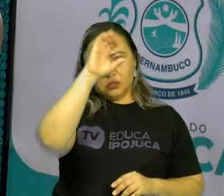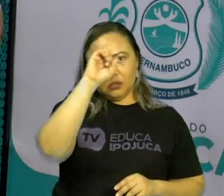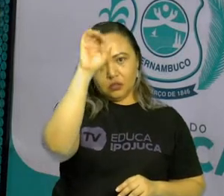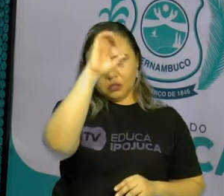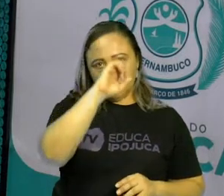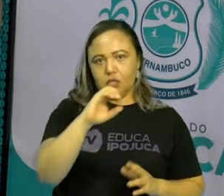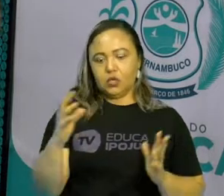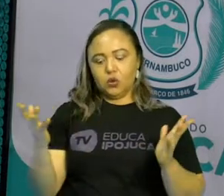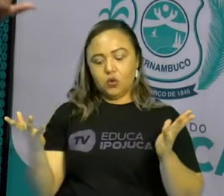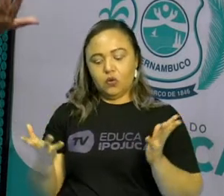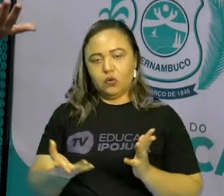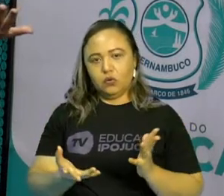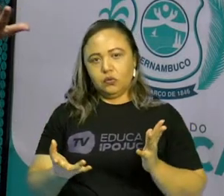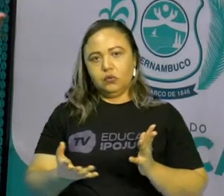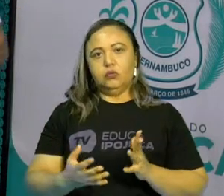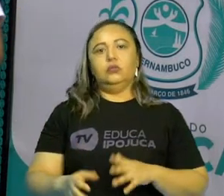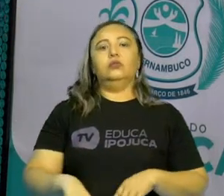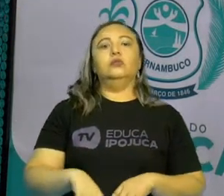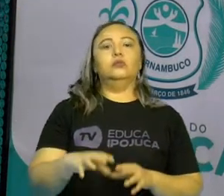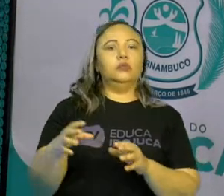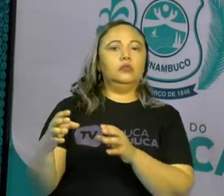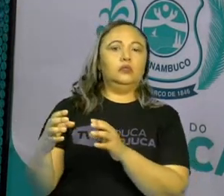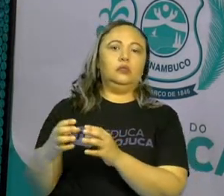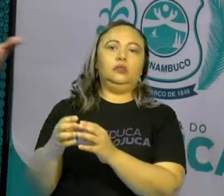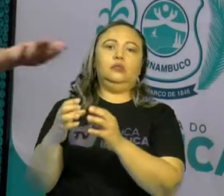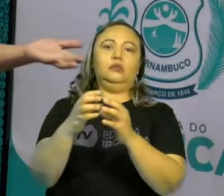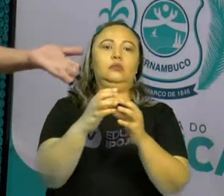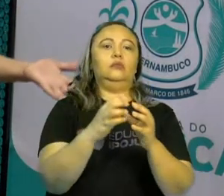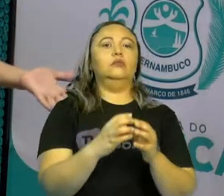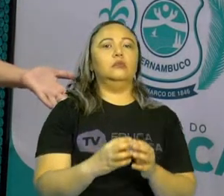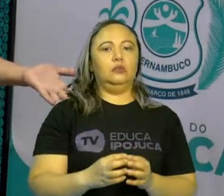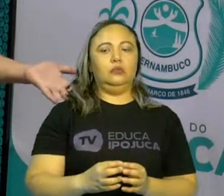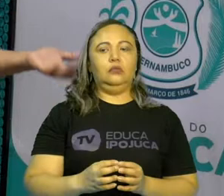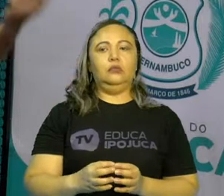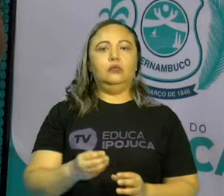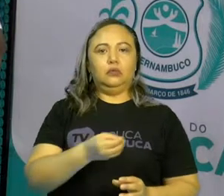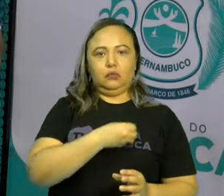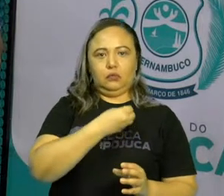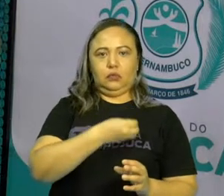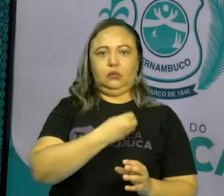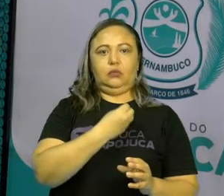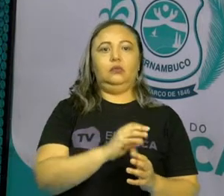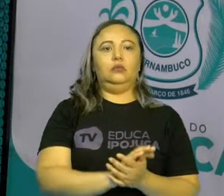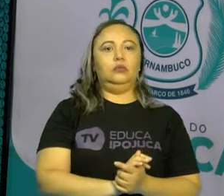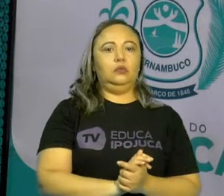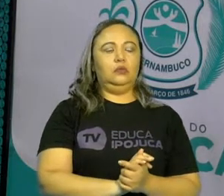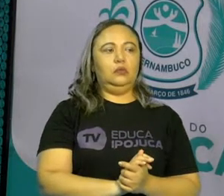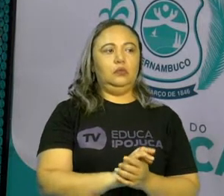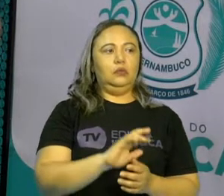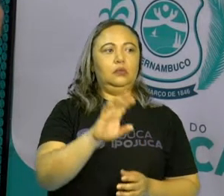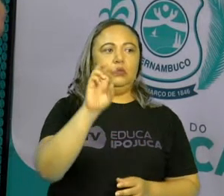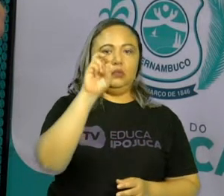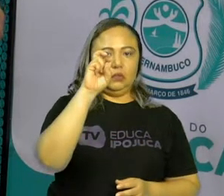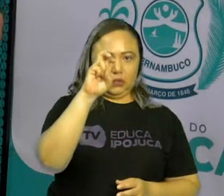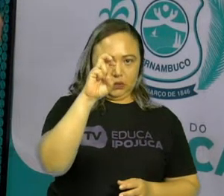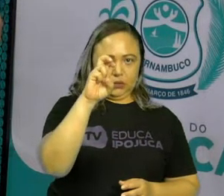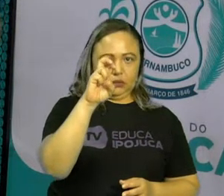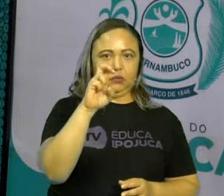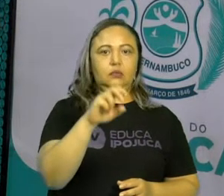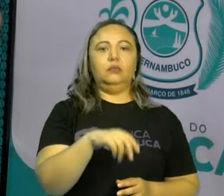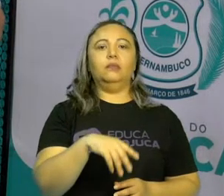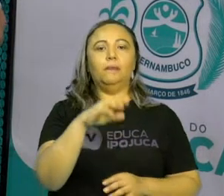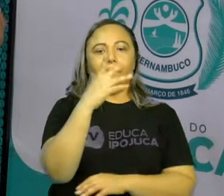vida, sobre essa evolução que os seres vivos têm. Aí você viu aí, não é cinco? O das